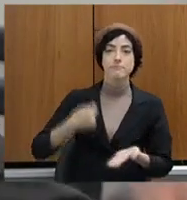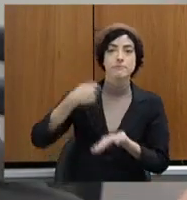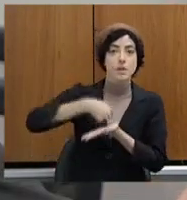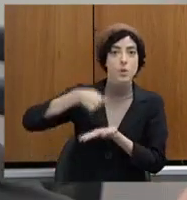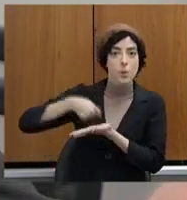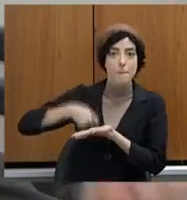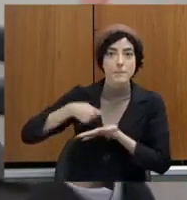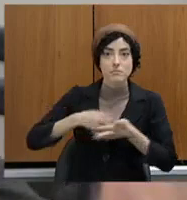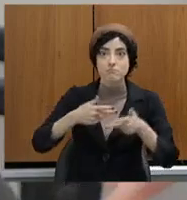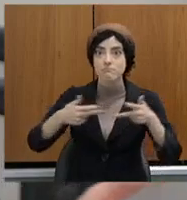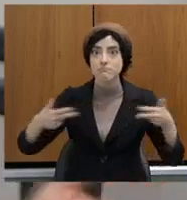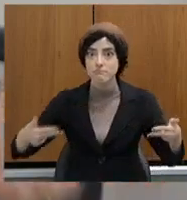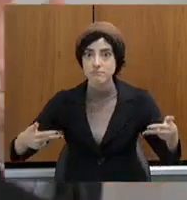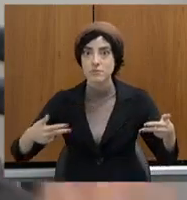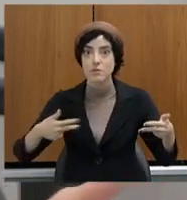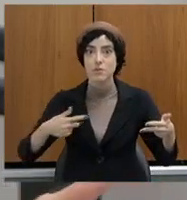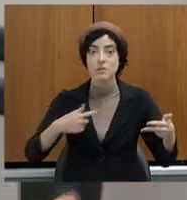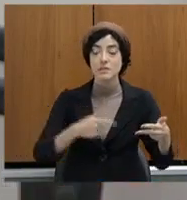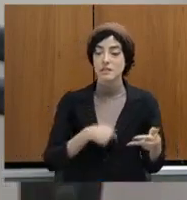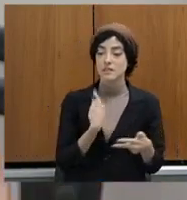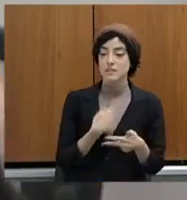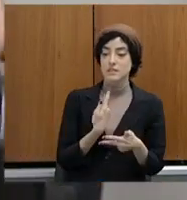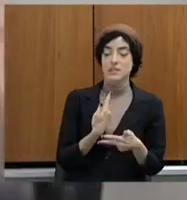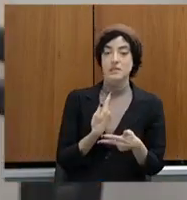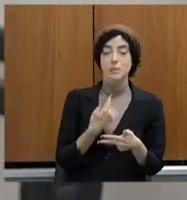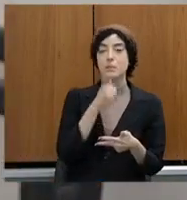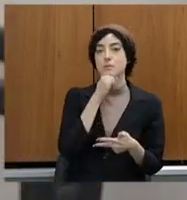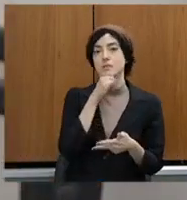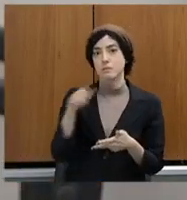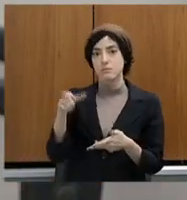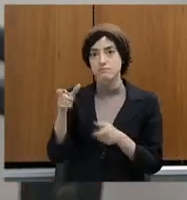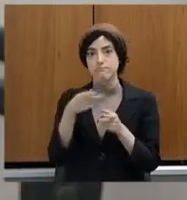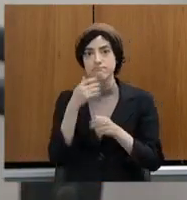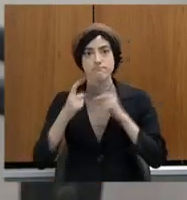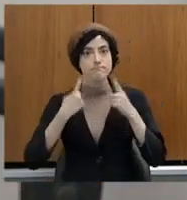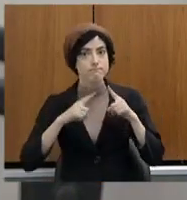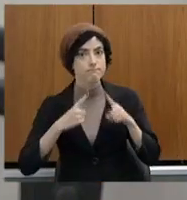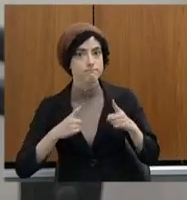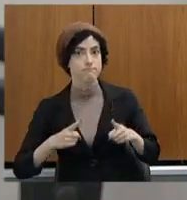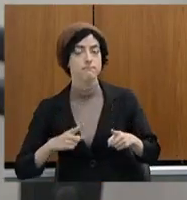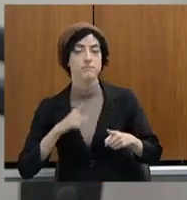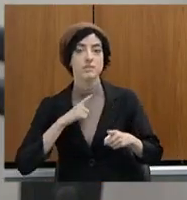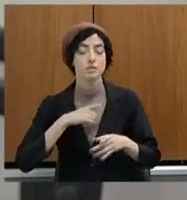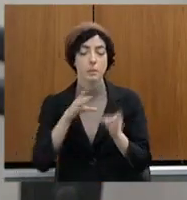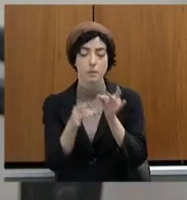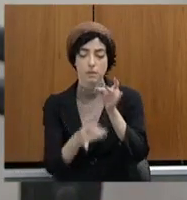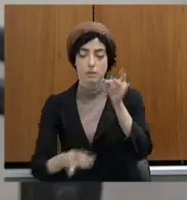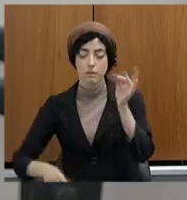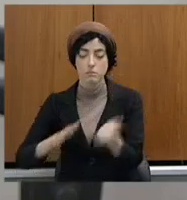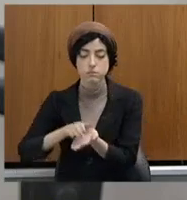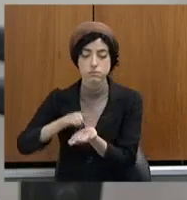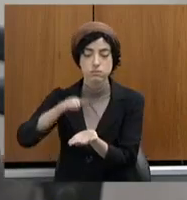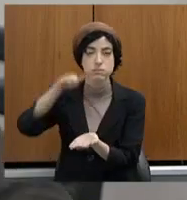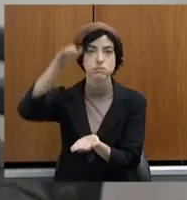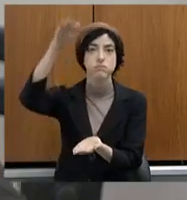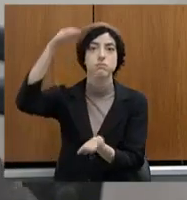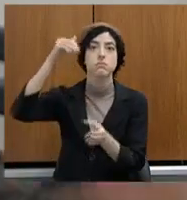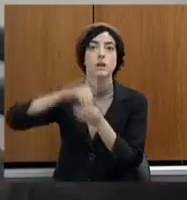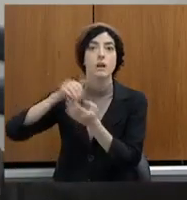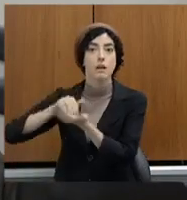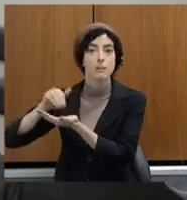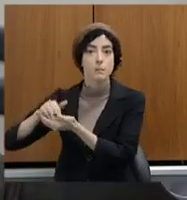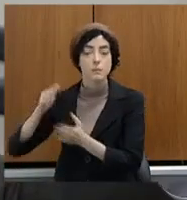da Polícia Civil, da Polícia Militar, do bombeiro, da Polícia Penal, numa ordem de prioridade quem mais precisa. Eu não fui,